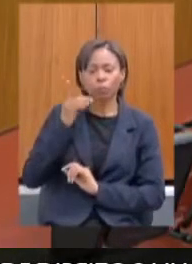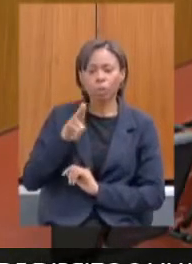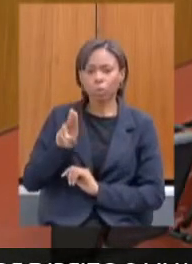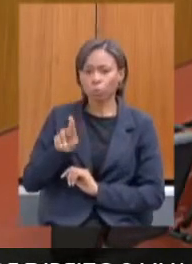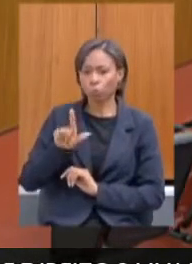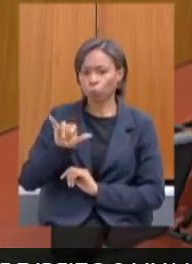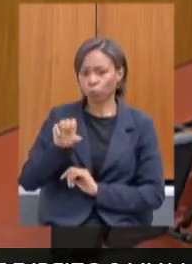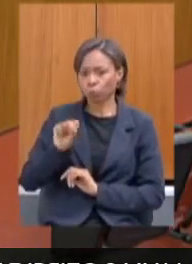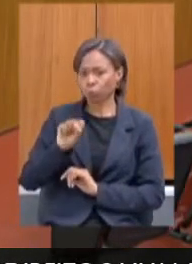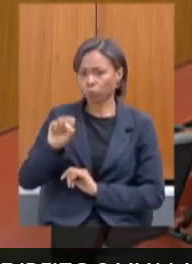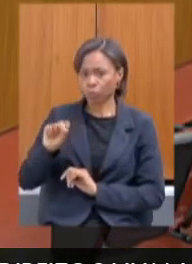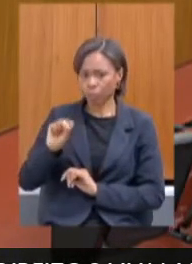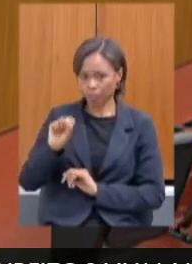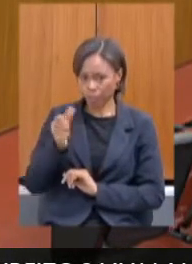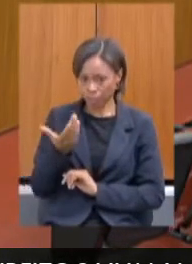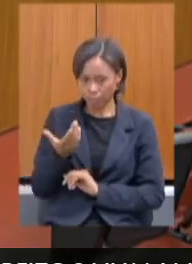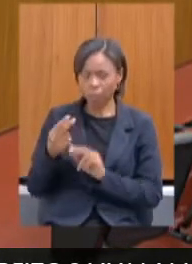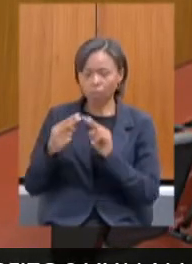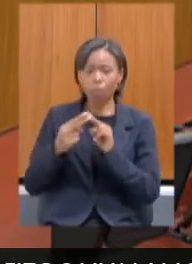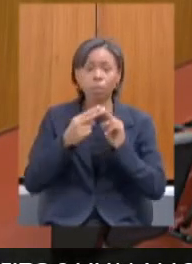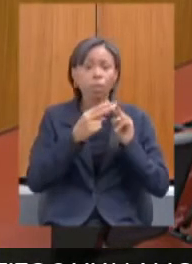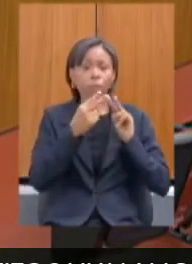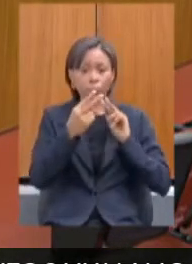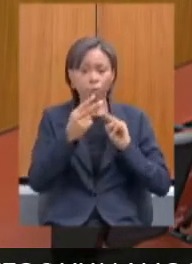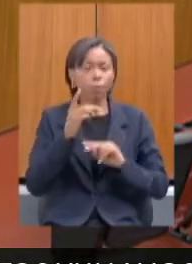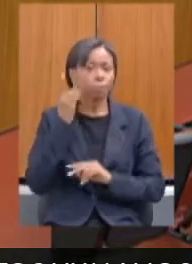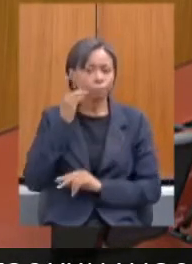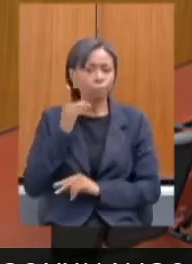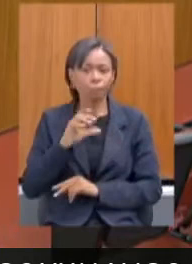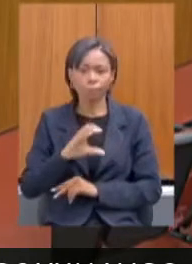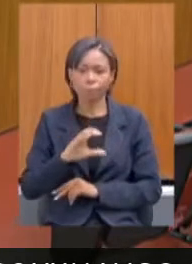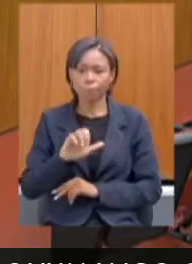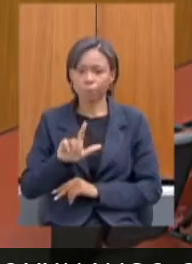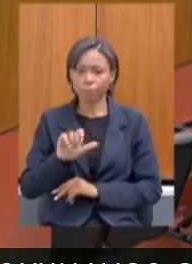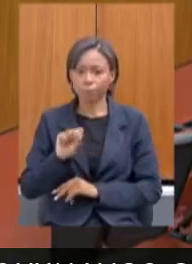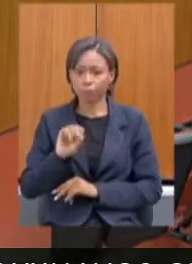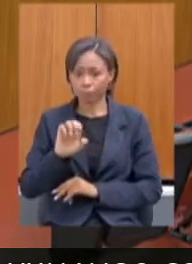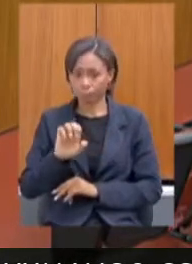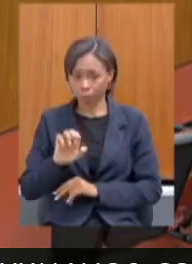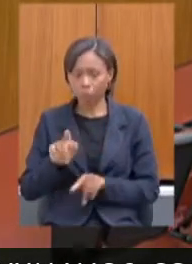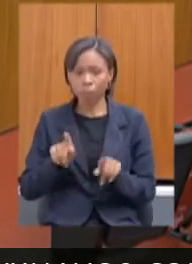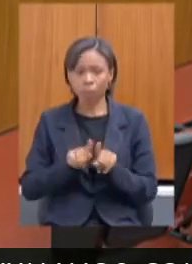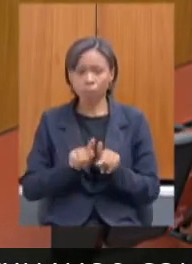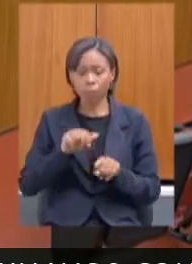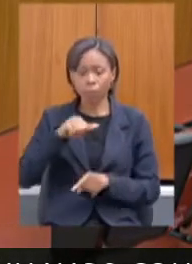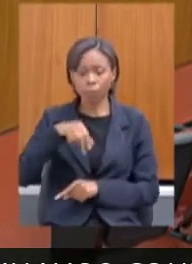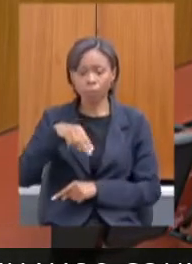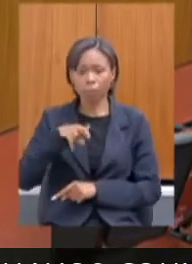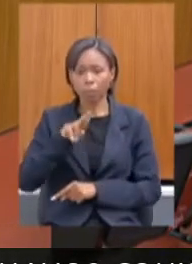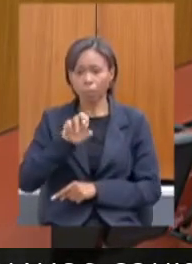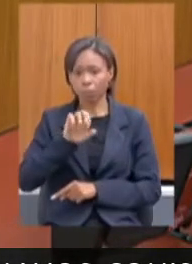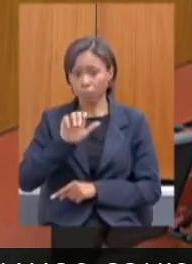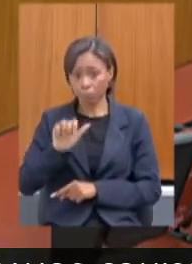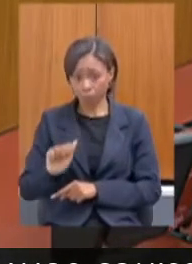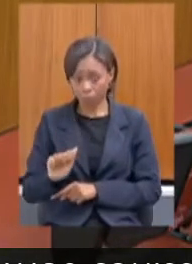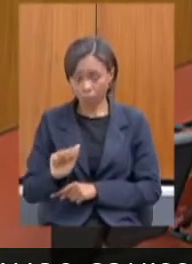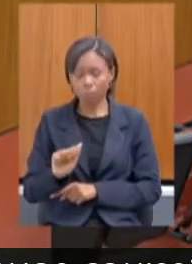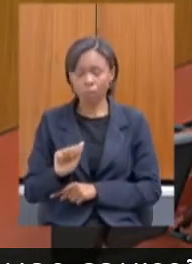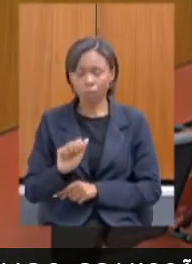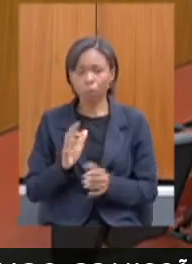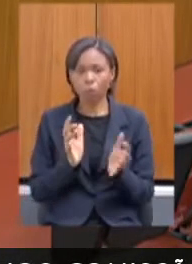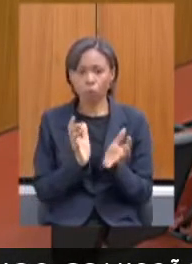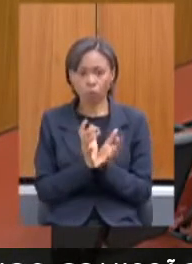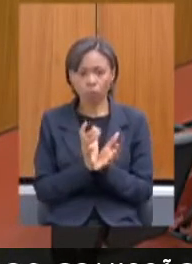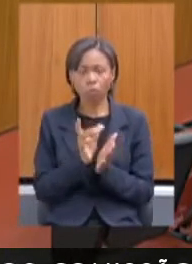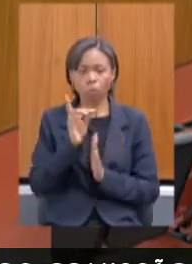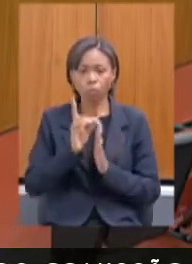está aqui conosco, de forma remota, a deputada Celise Laviola e a deputada Andréa de Jesus, que compõe a Comissão de